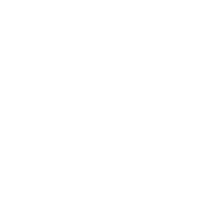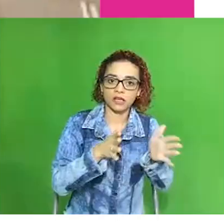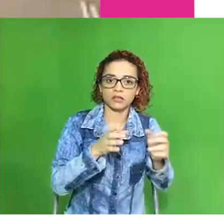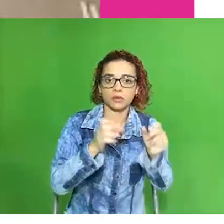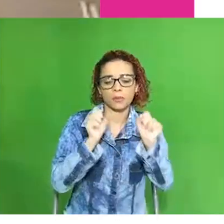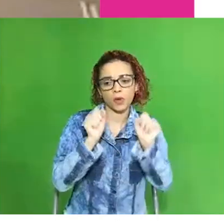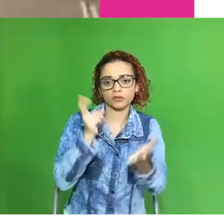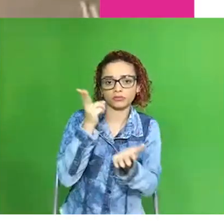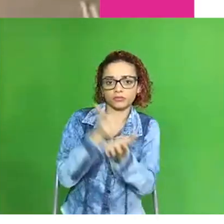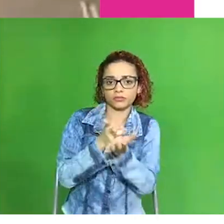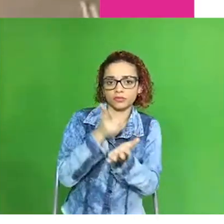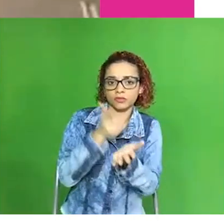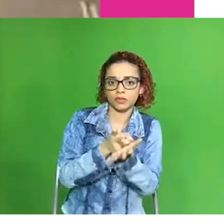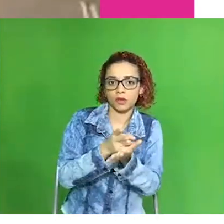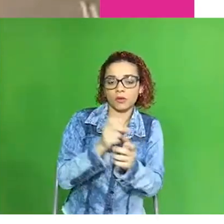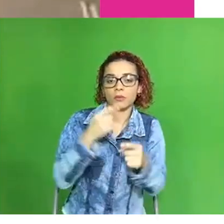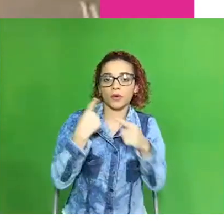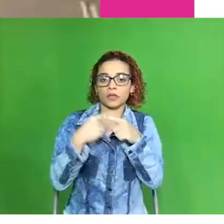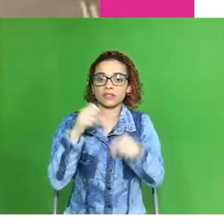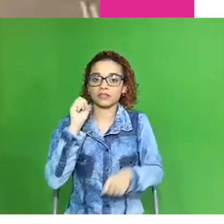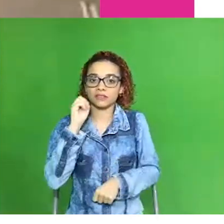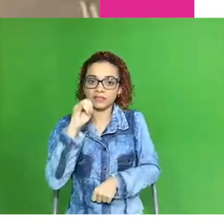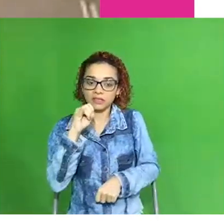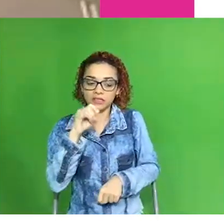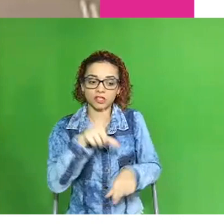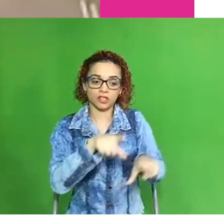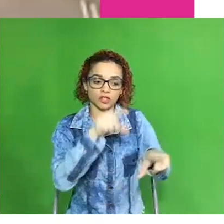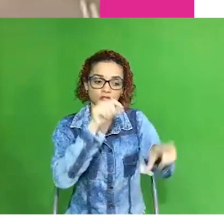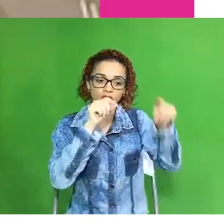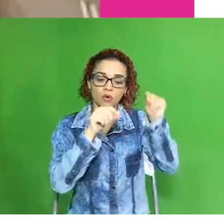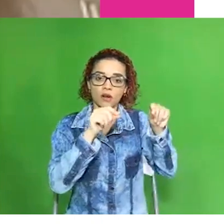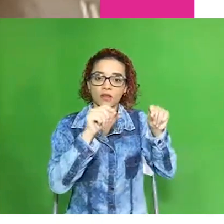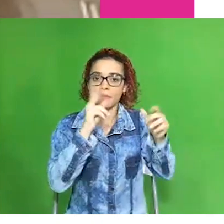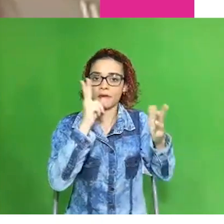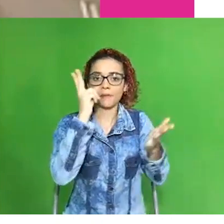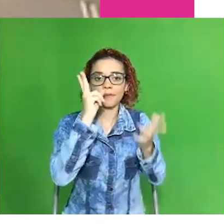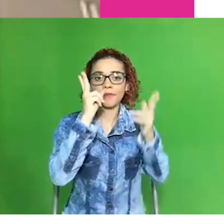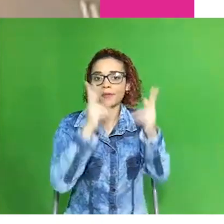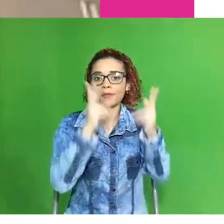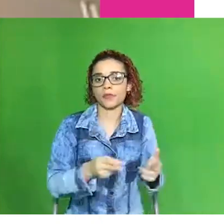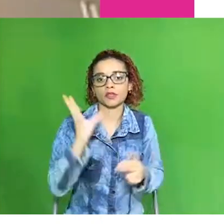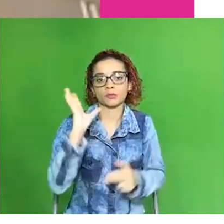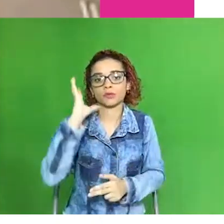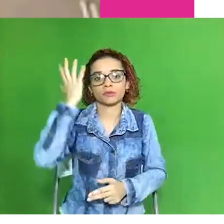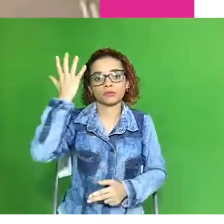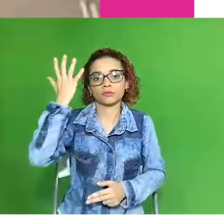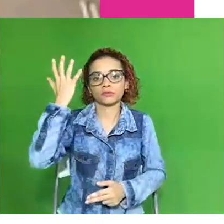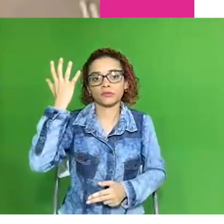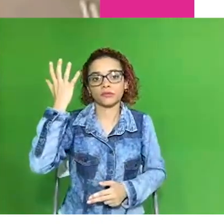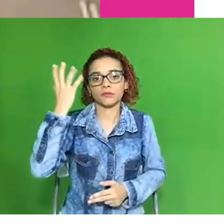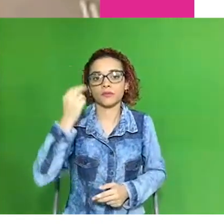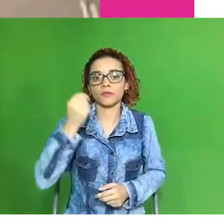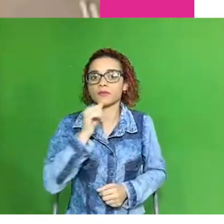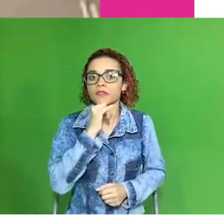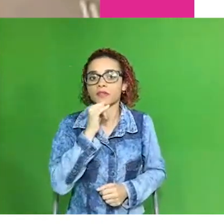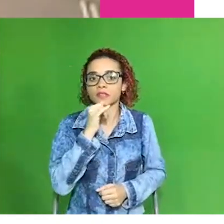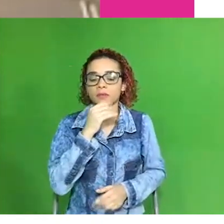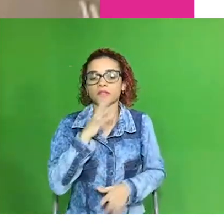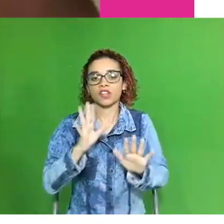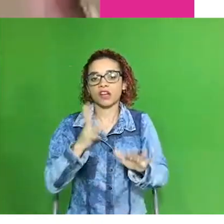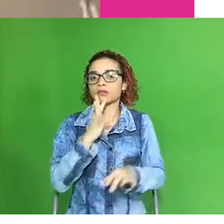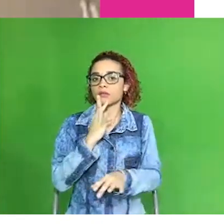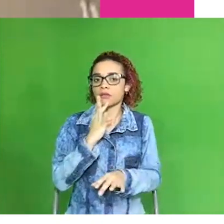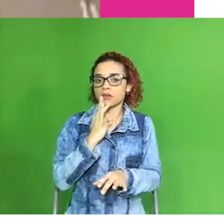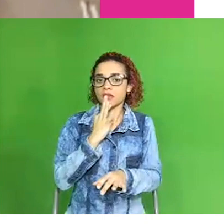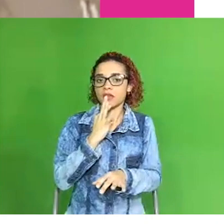Se a gente adotar as mesmas soluções que a gente conhece para